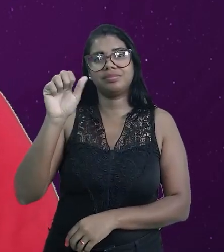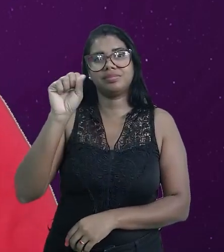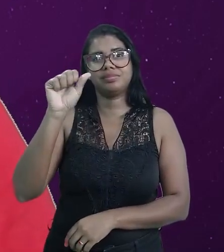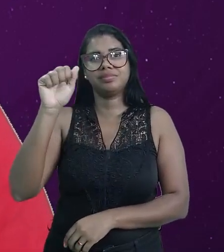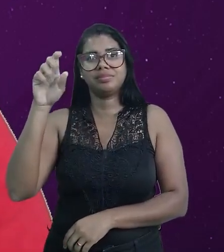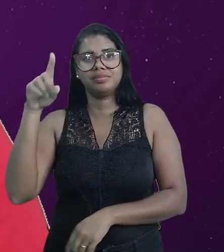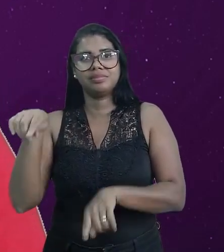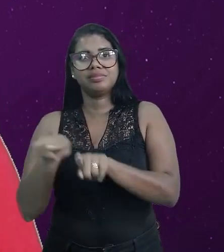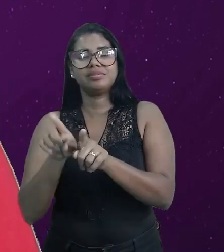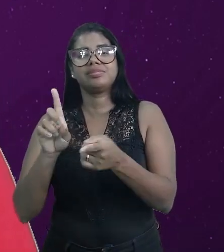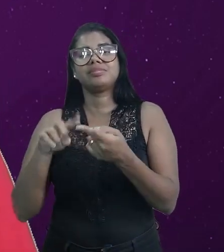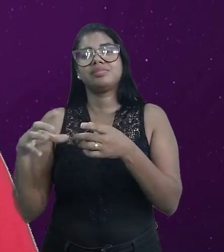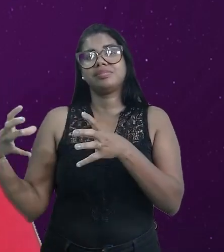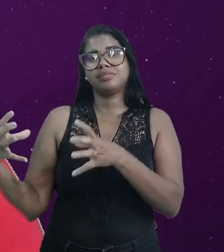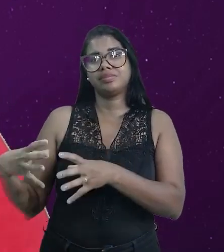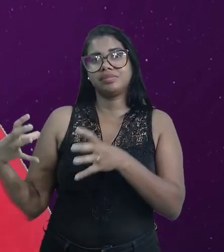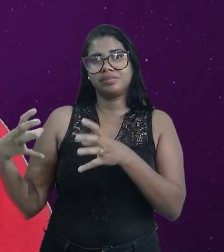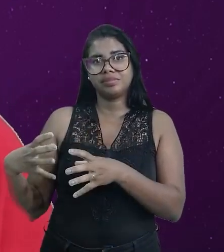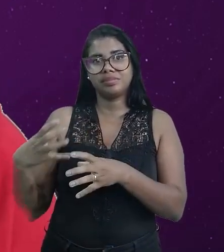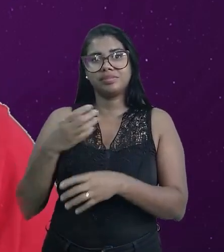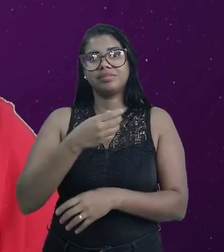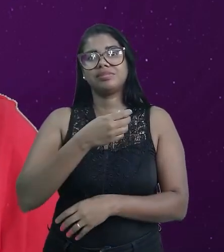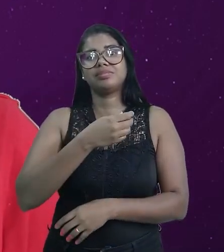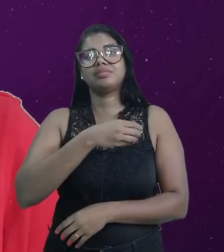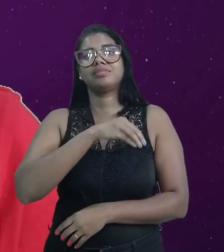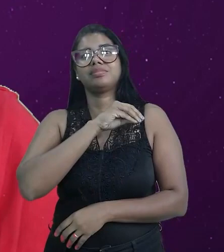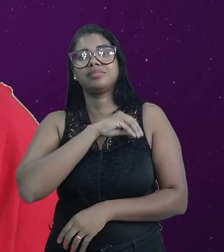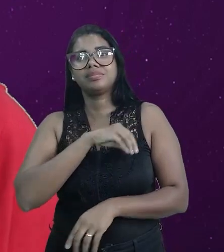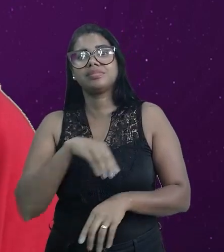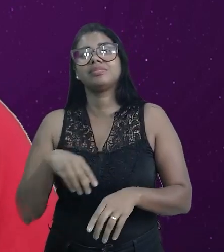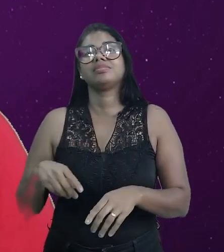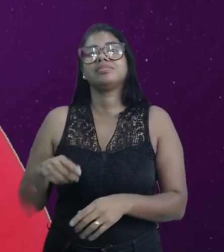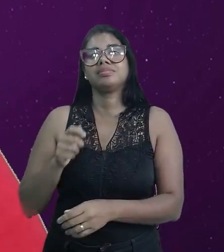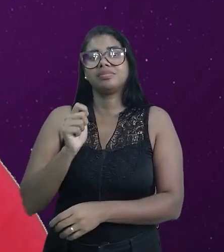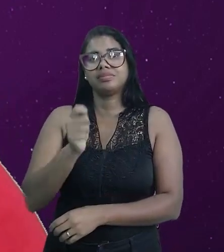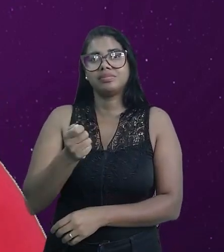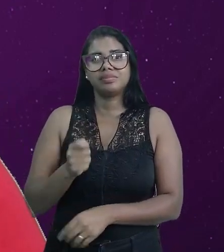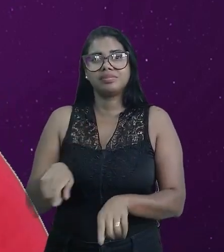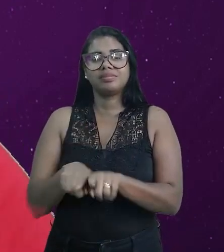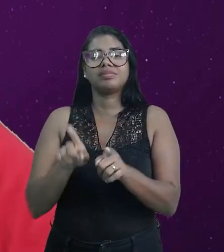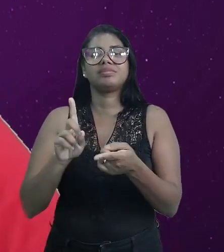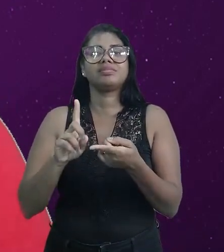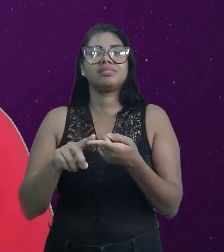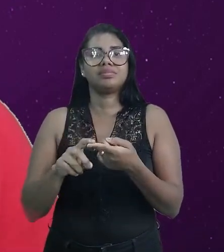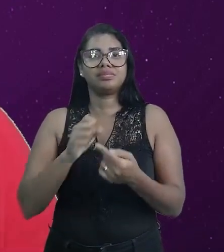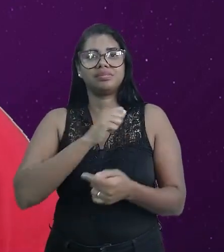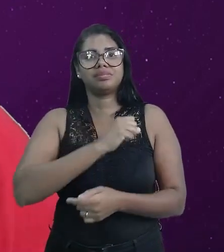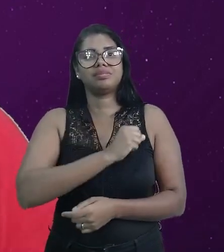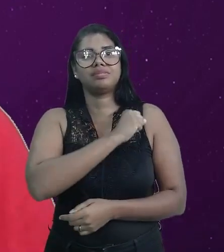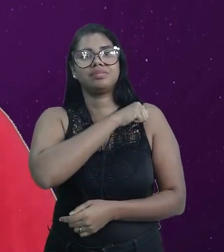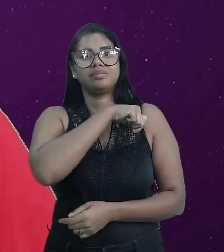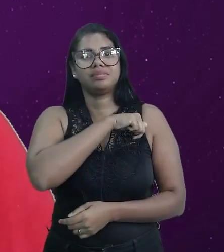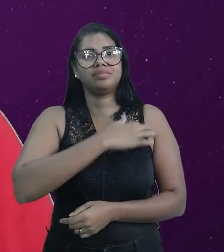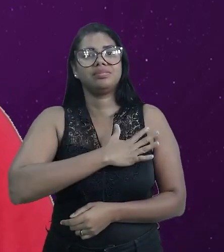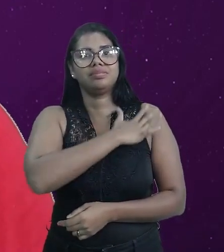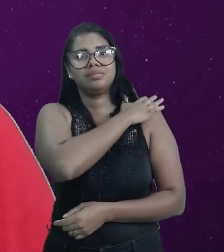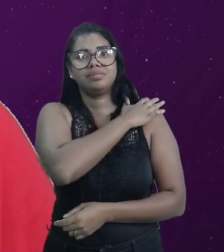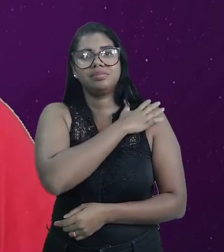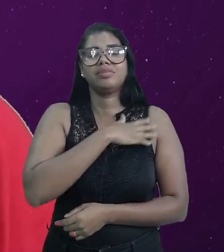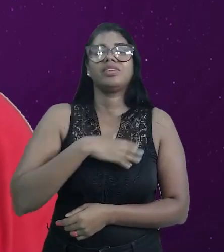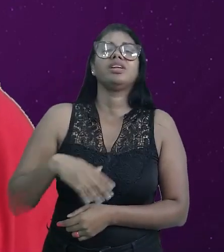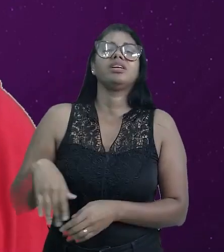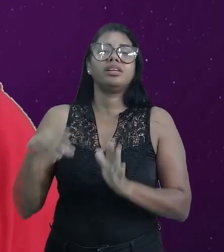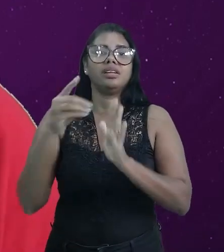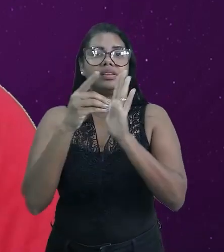E aí você tem grupos de civis que lutam contra o regime ditatorial. A família al-Assad está no poder há